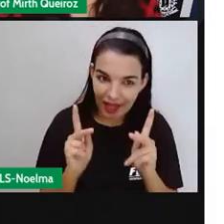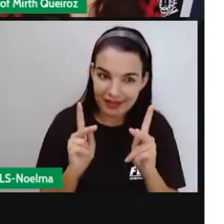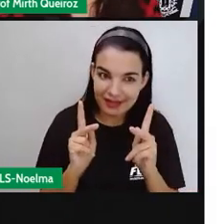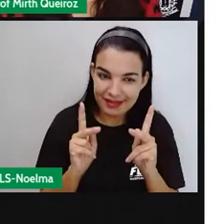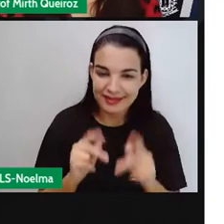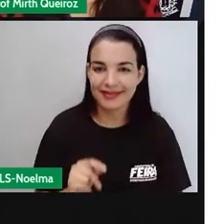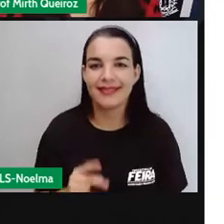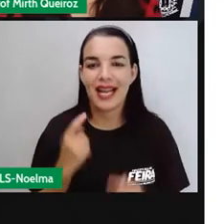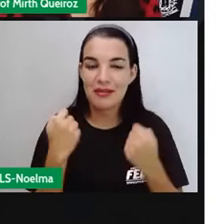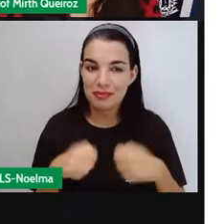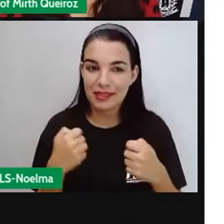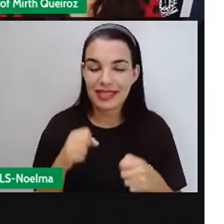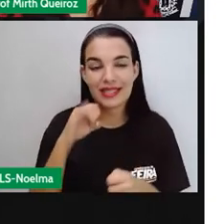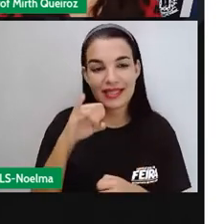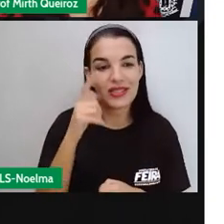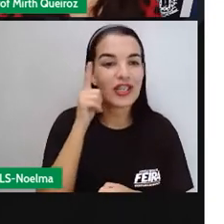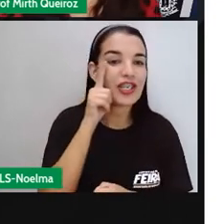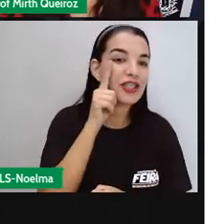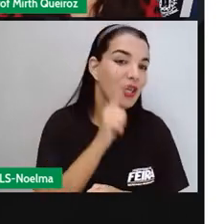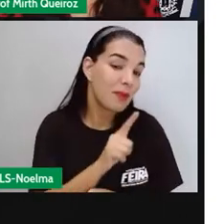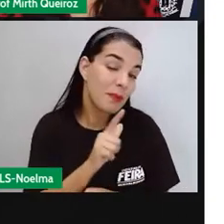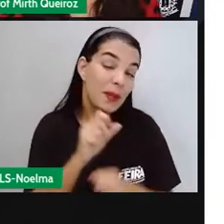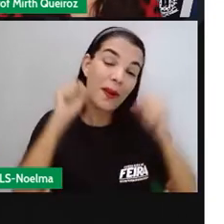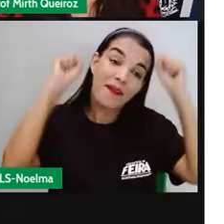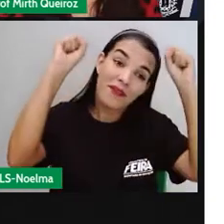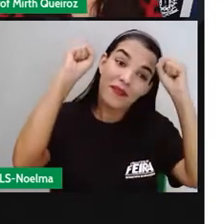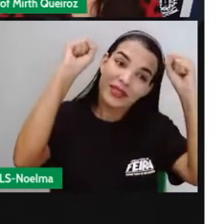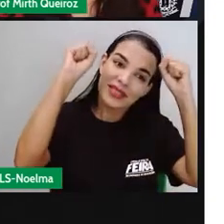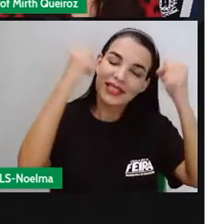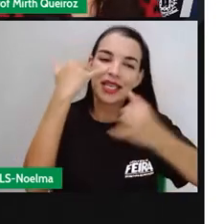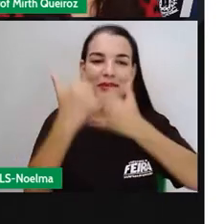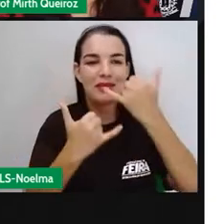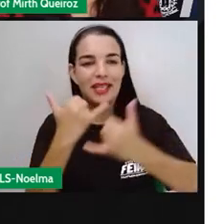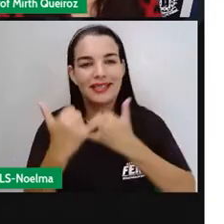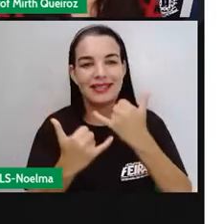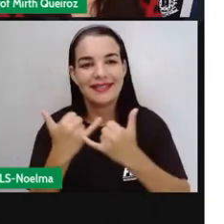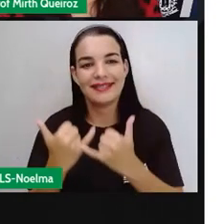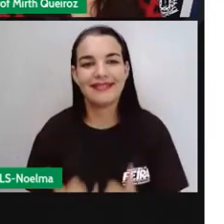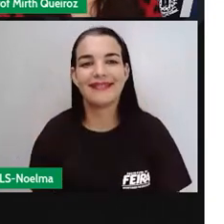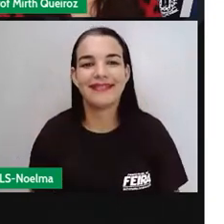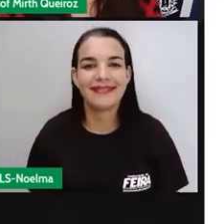né? Onde quem chegar primeiro vai vencer a brincadeira.